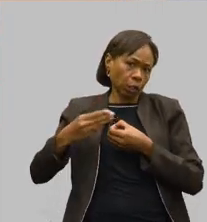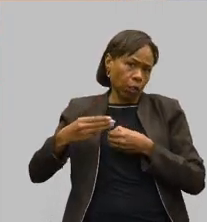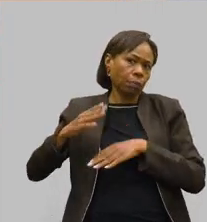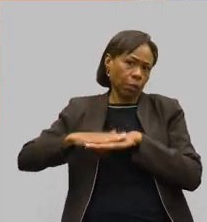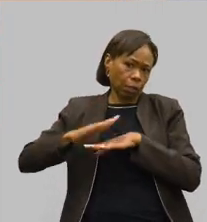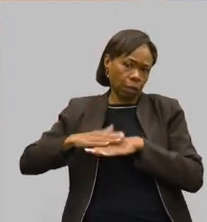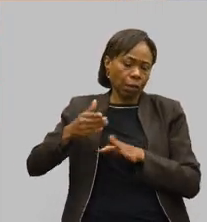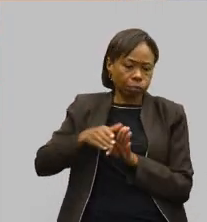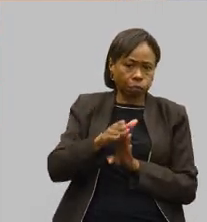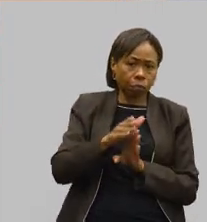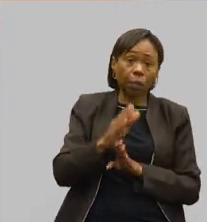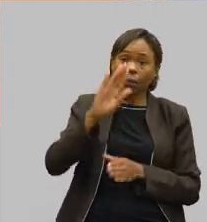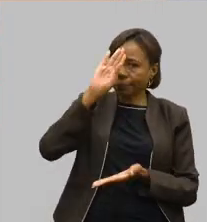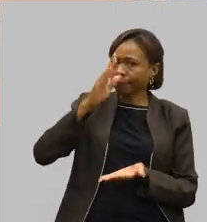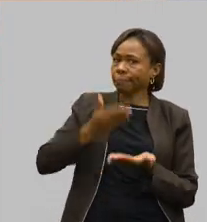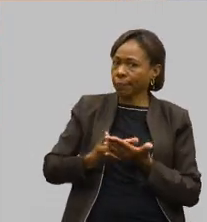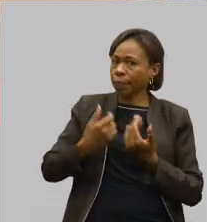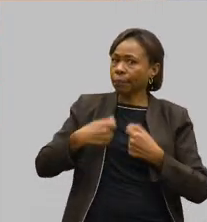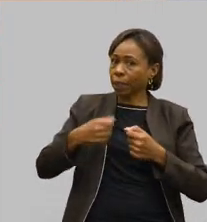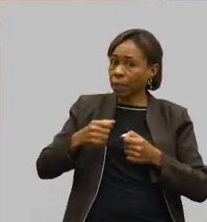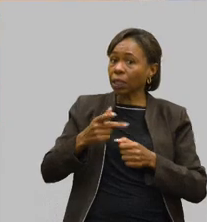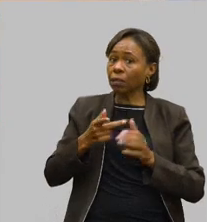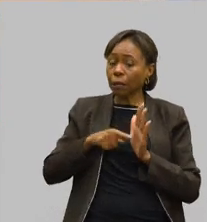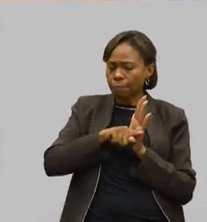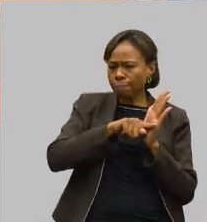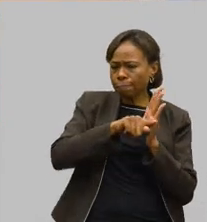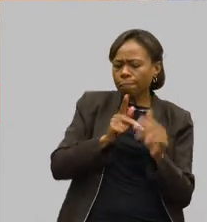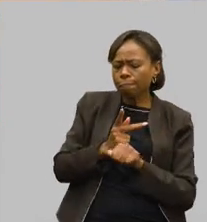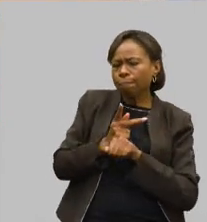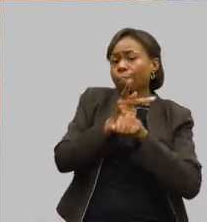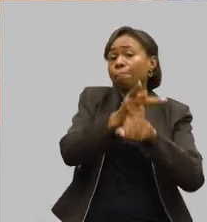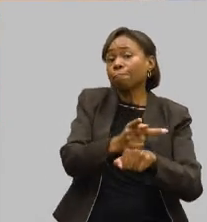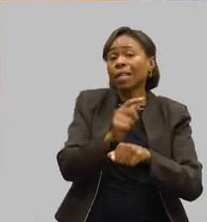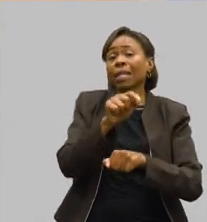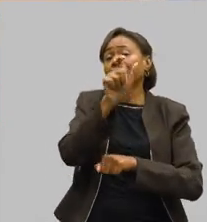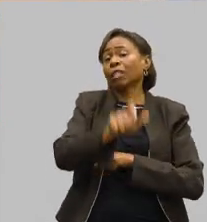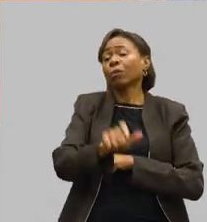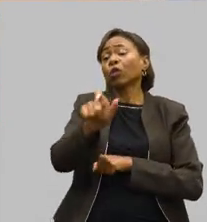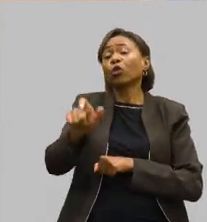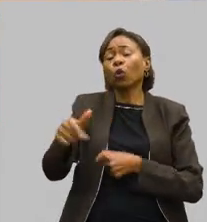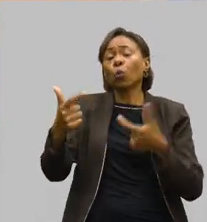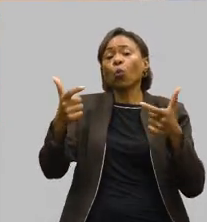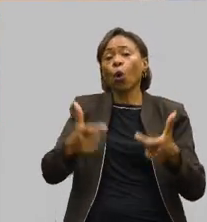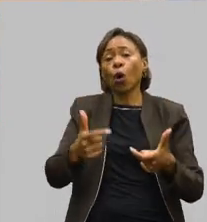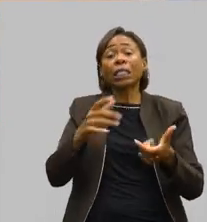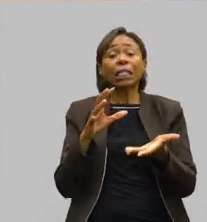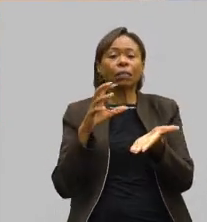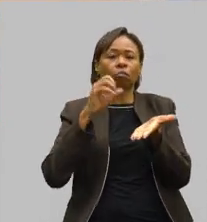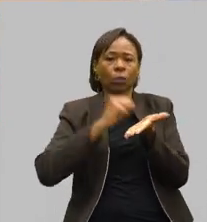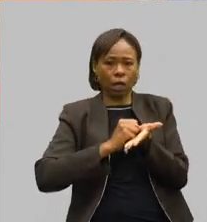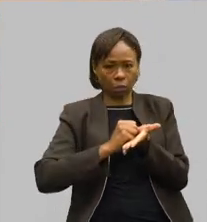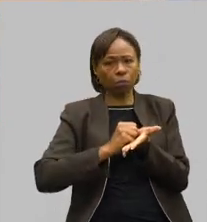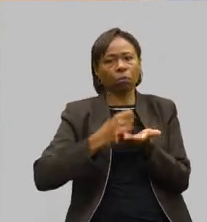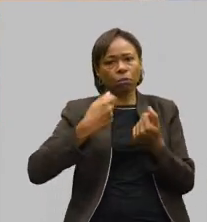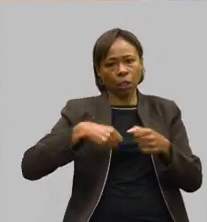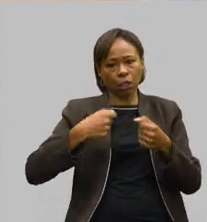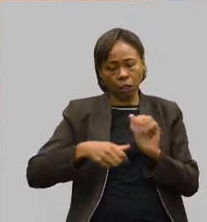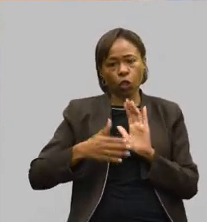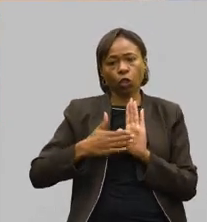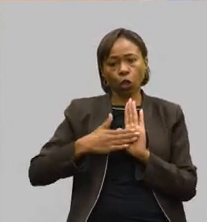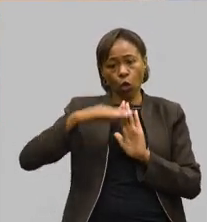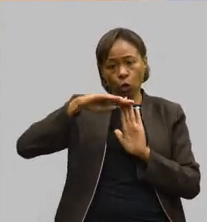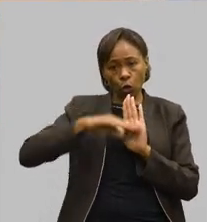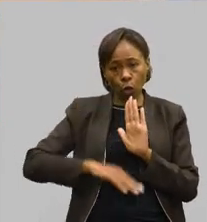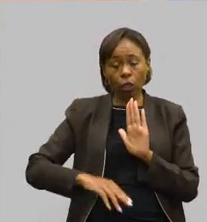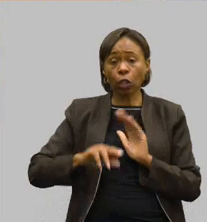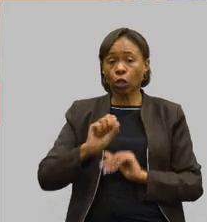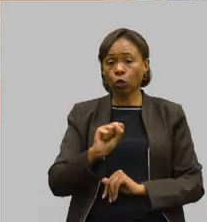acreditamos que nós precisamos de uma busca ativa dessas vítimas e o seu respectivo cadastramento nos programas previstos dentro dos